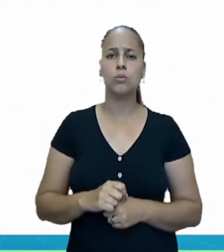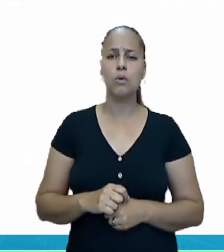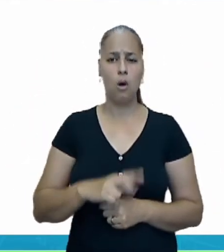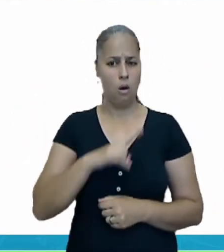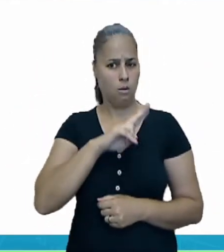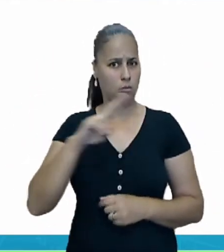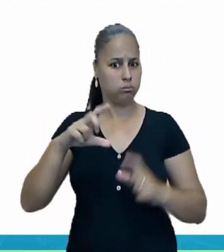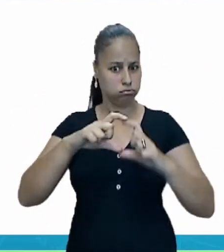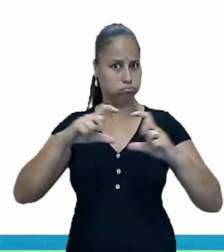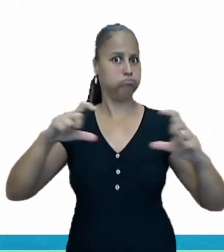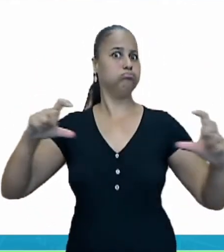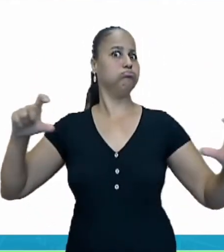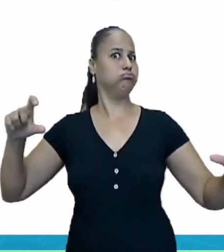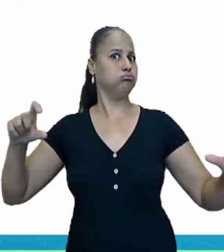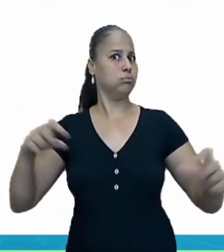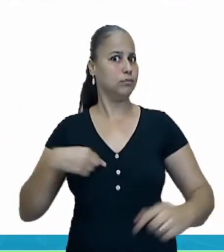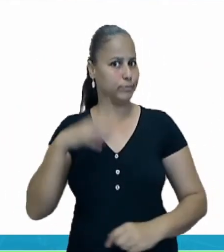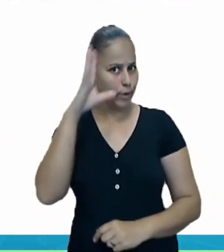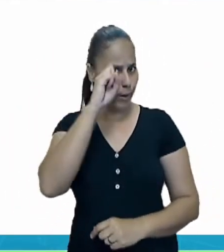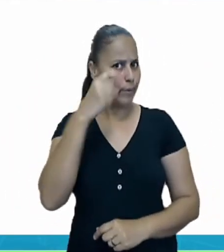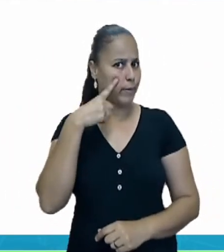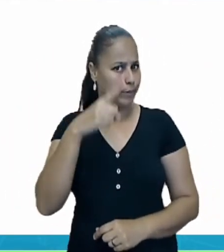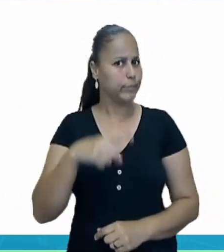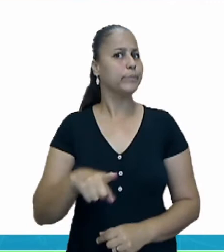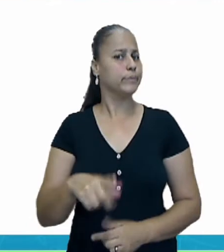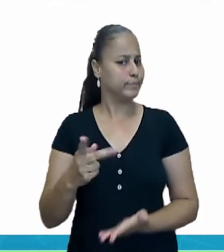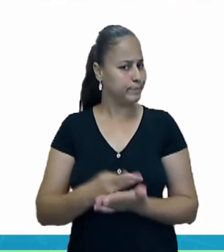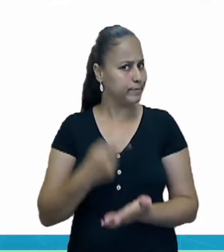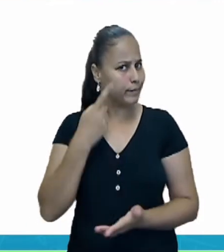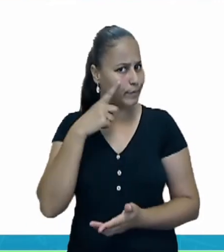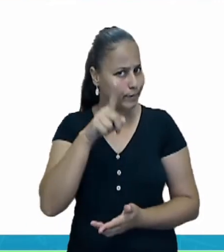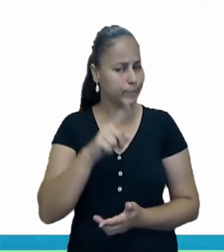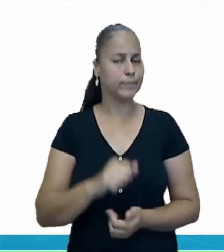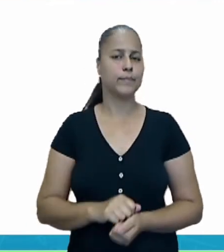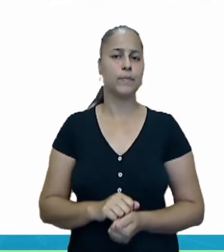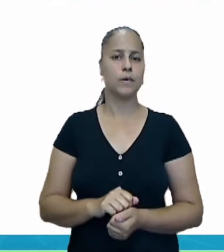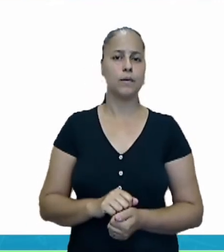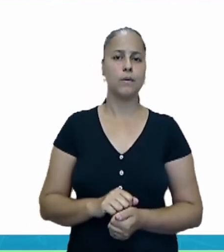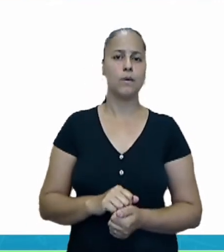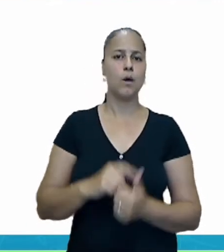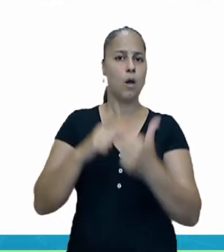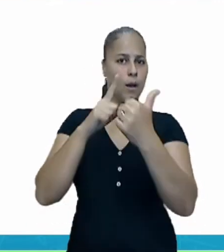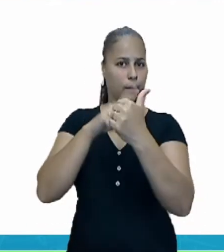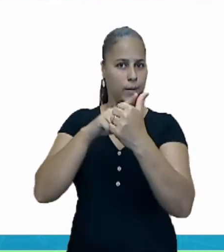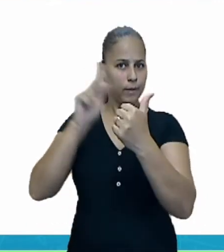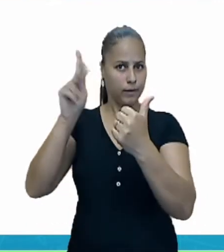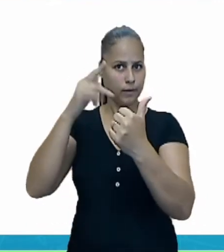devagar para a gente não errar, porque esse nome já é maior, né? Então,